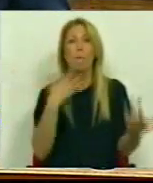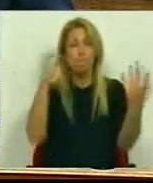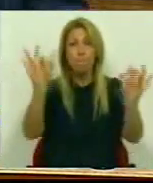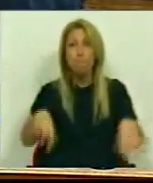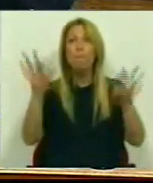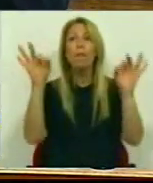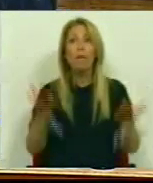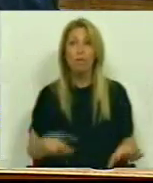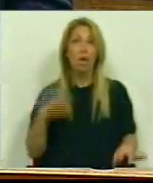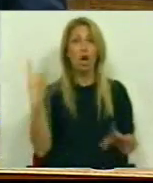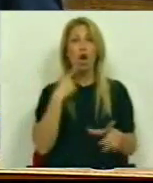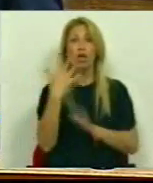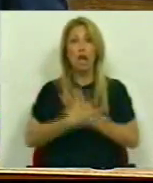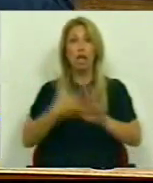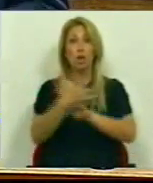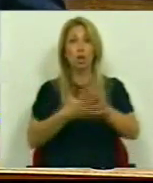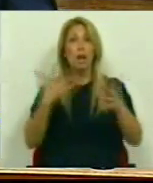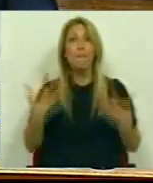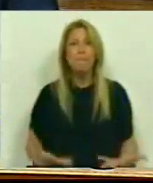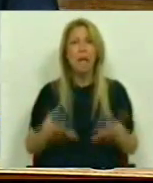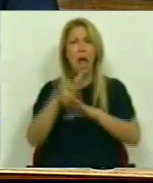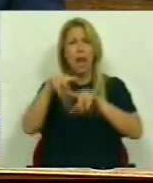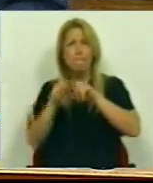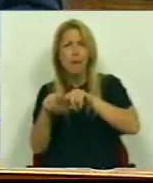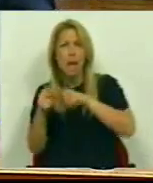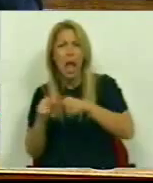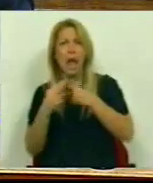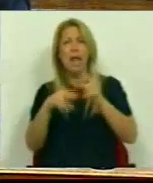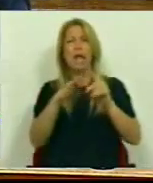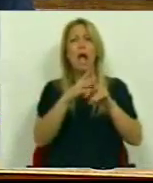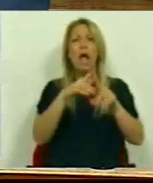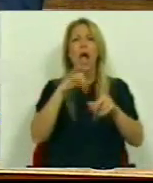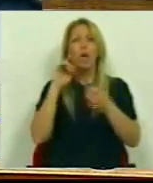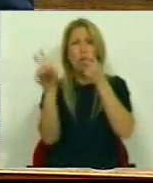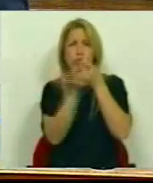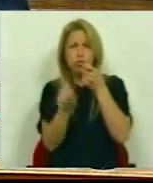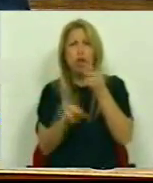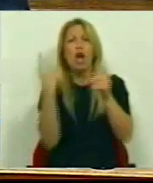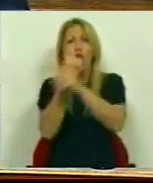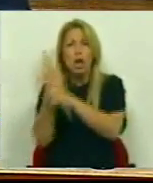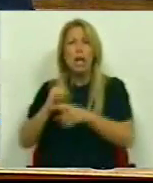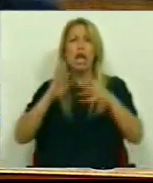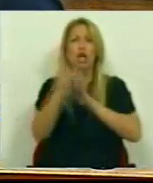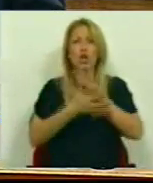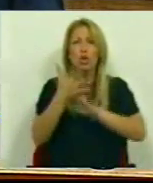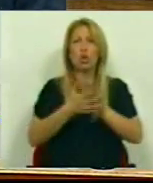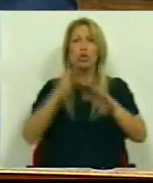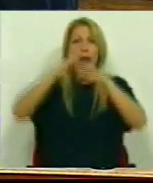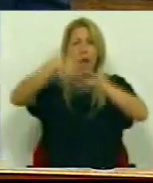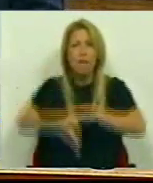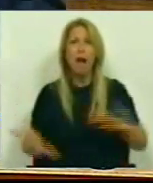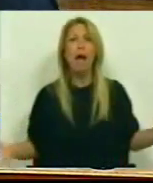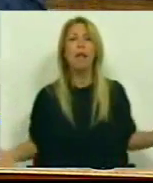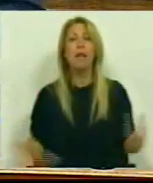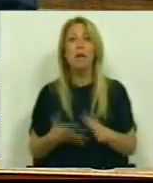da nossa indústria pesada Metália mecânica, siderurgia, com a nossa indústria naval Pagamos com a